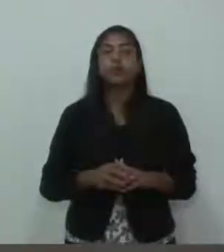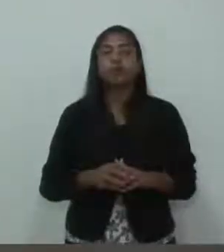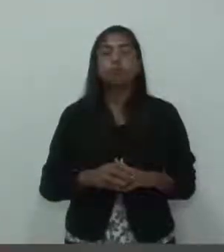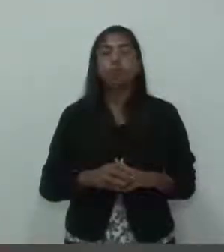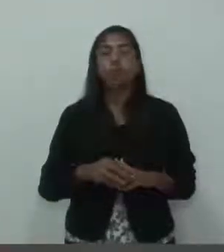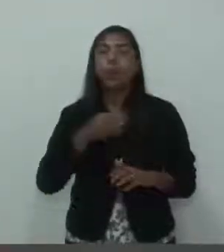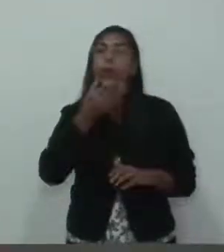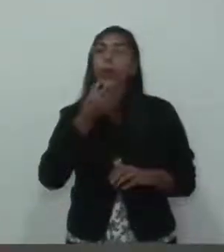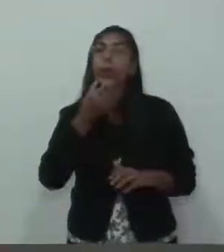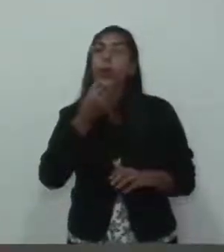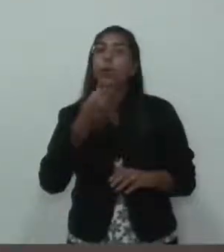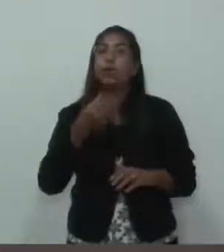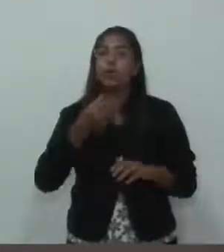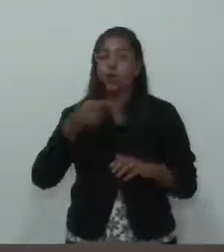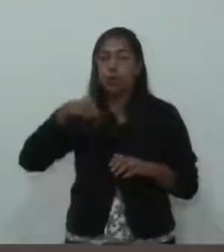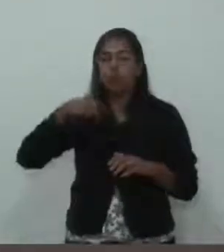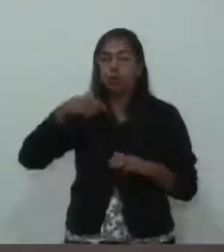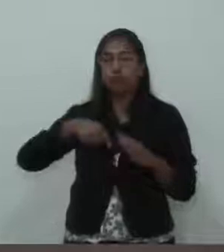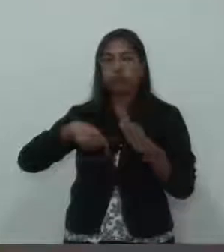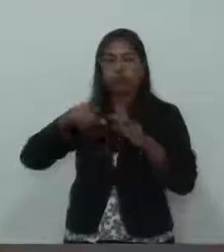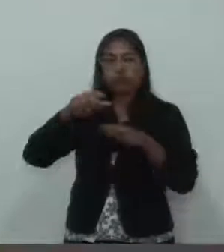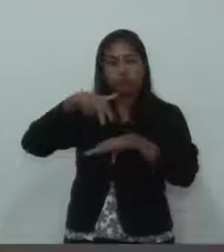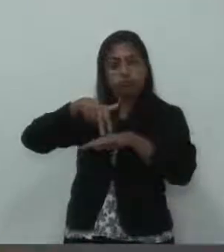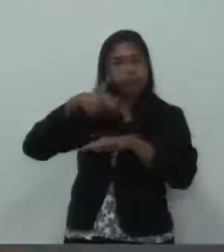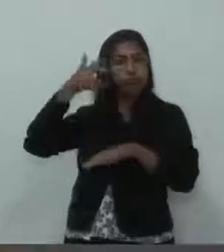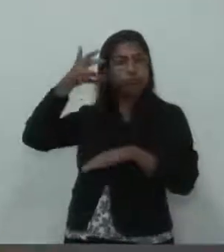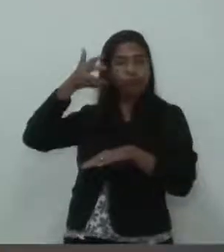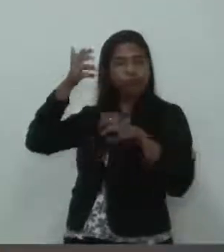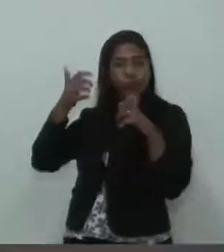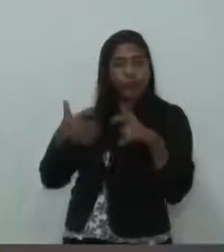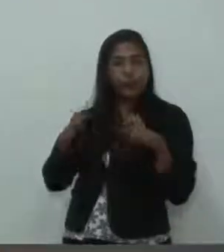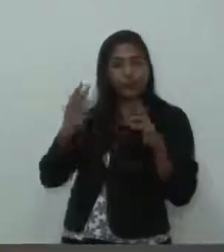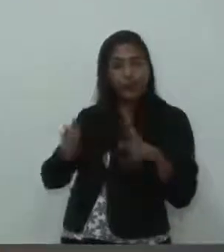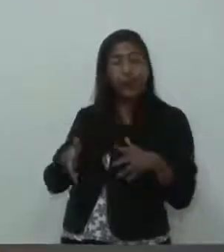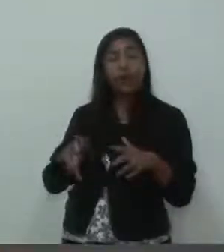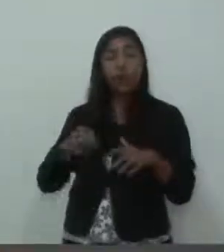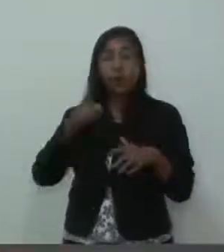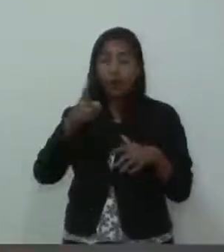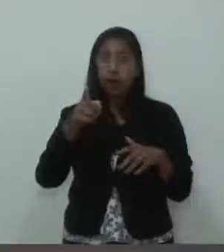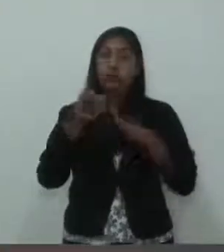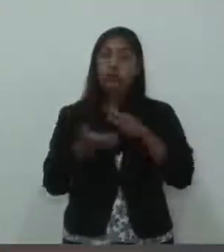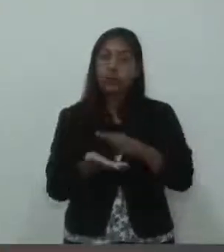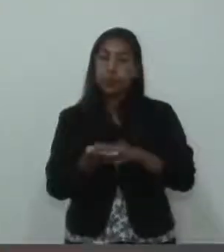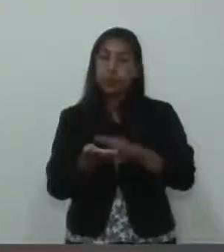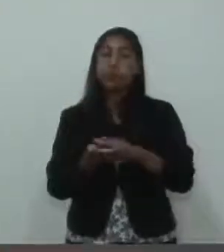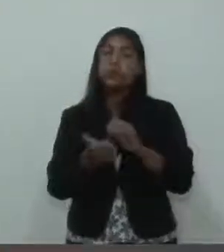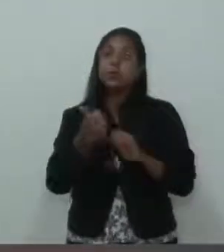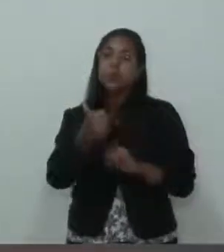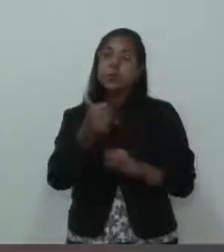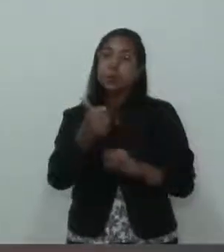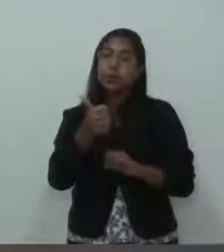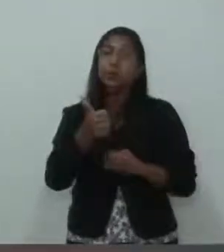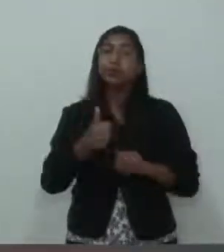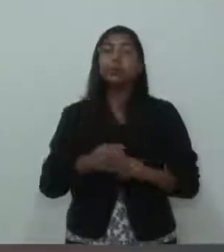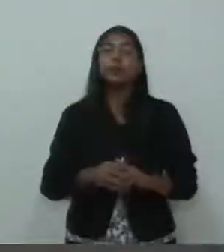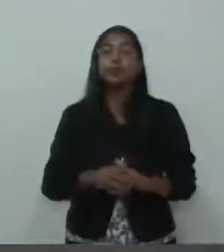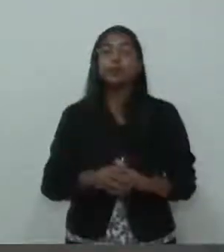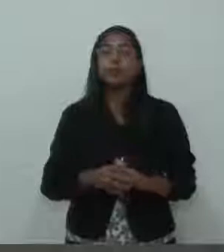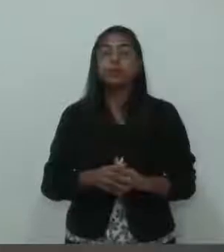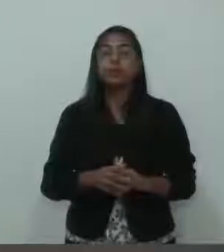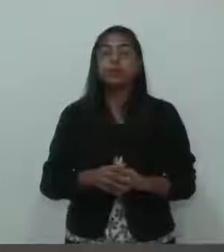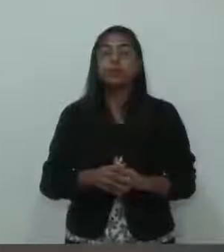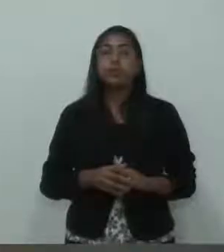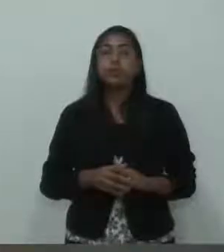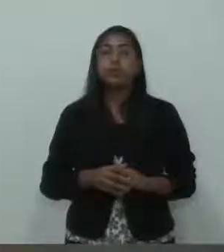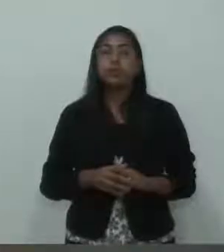Francisco que teve que se falar, ocupando a tribuna, e acho que foi muito feliz no seu pronunciamento, Chico, você já teve várias vezes aqui,